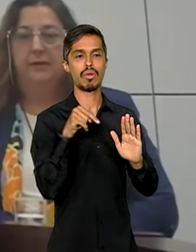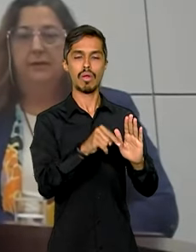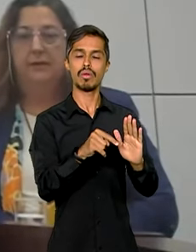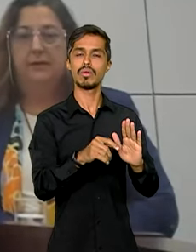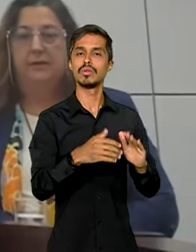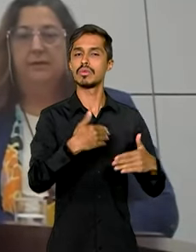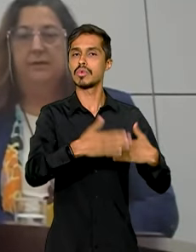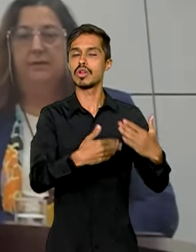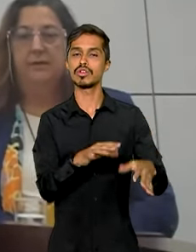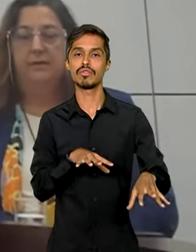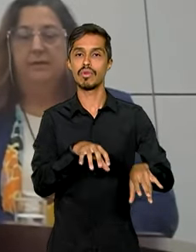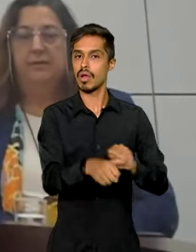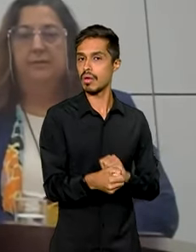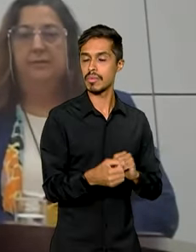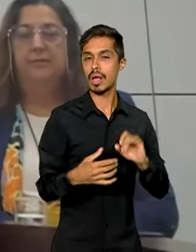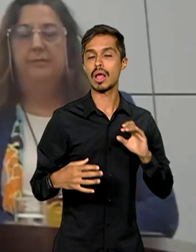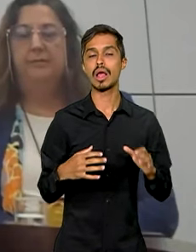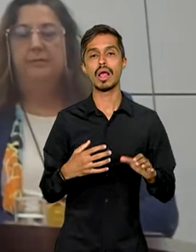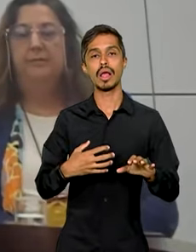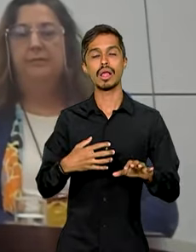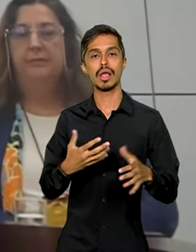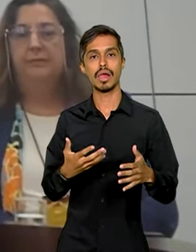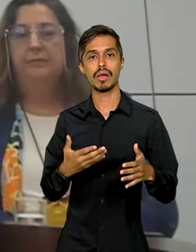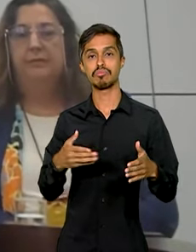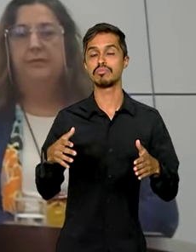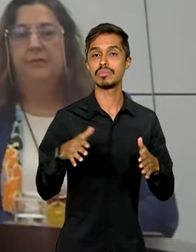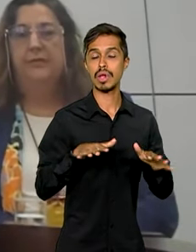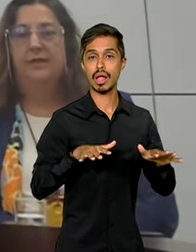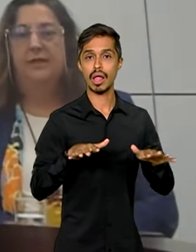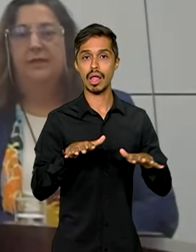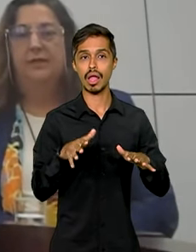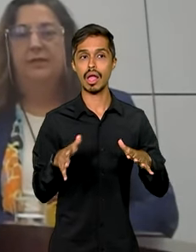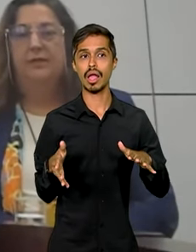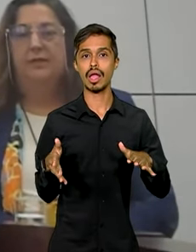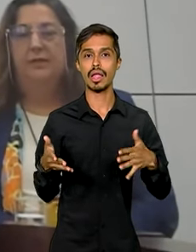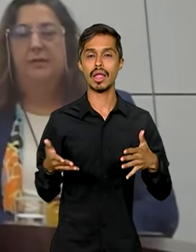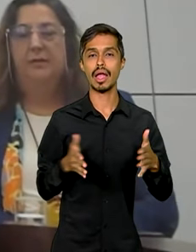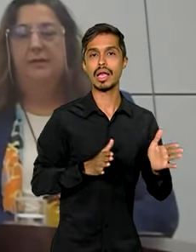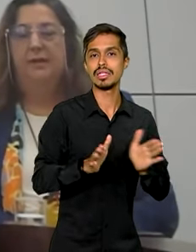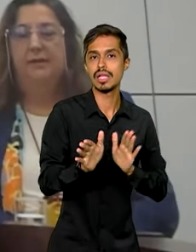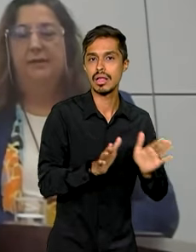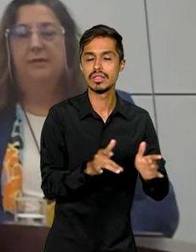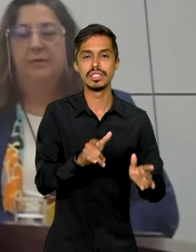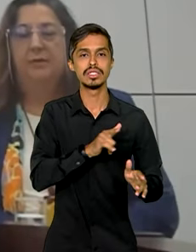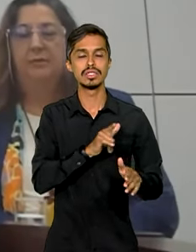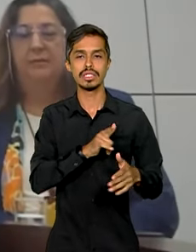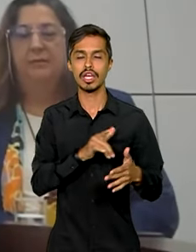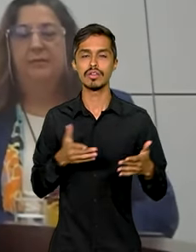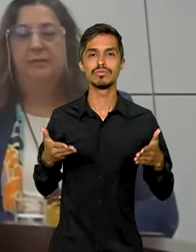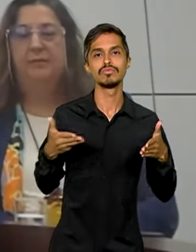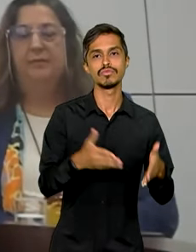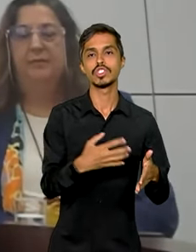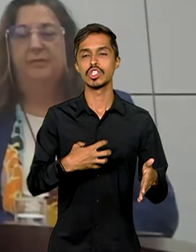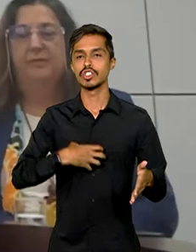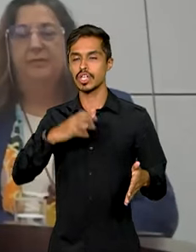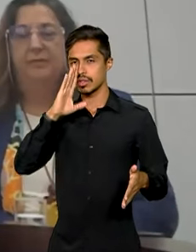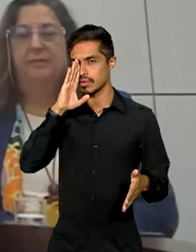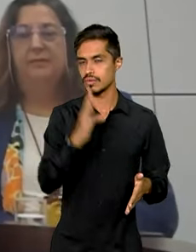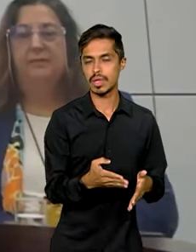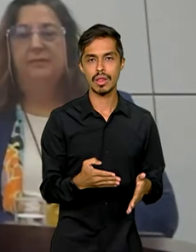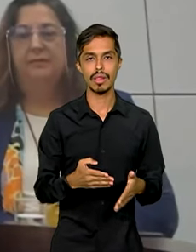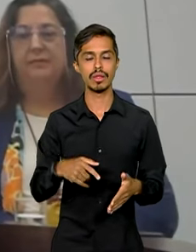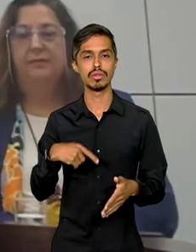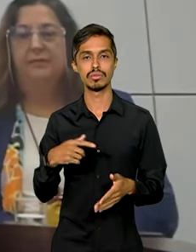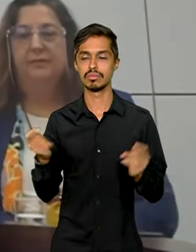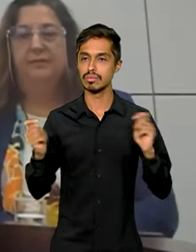de formação acessível com uma incidência prática, imediata e que possa,